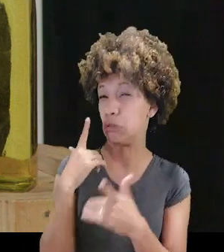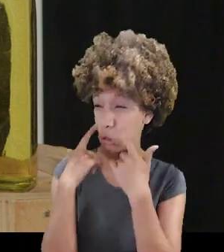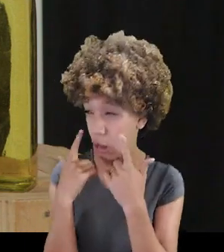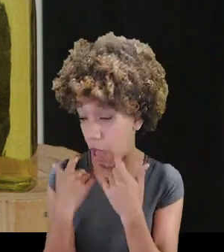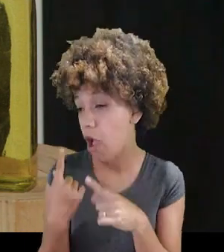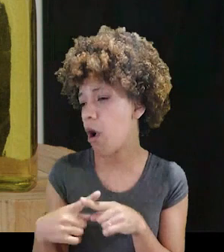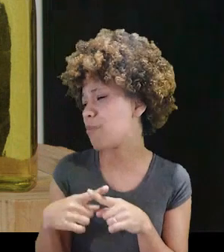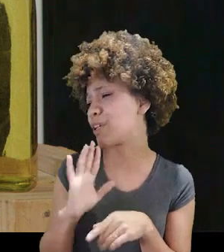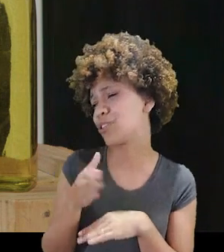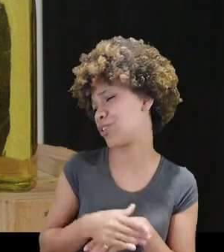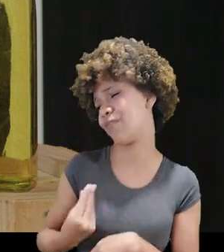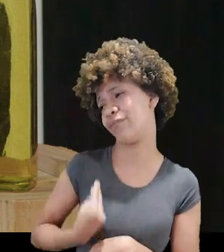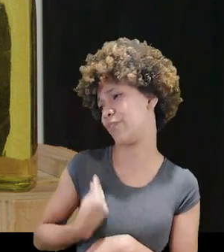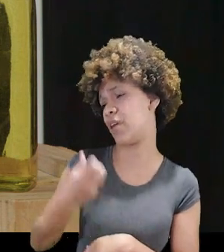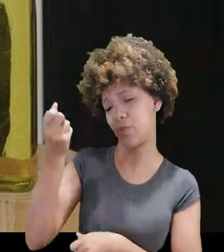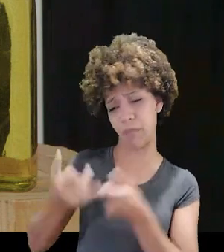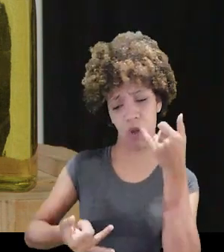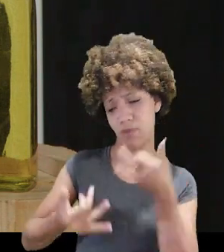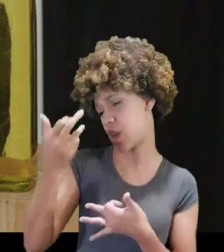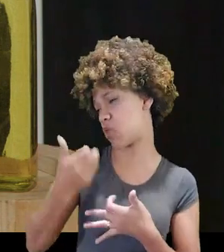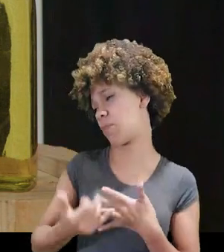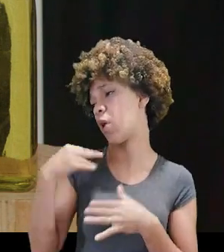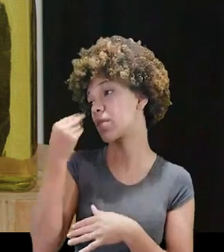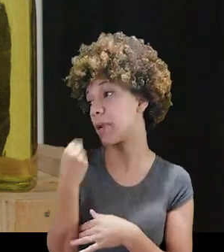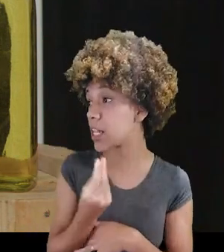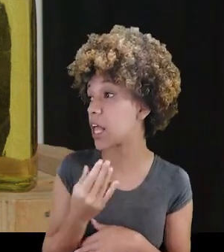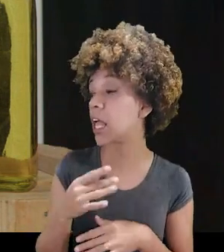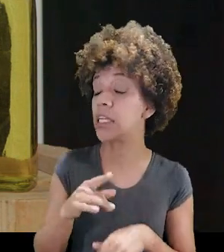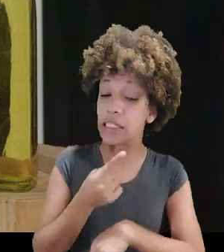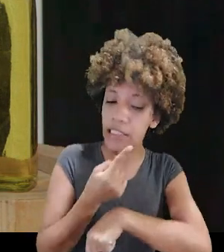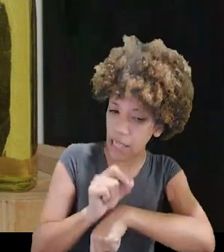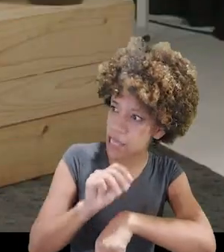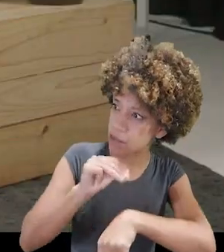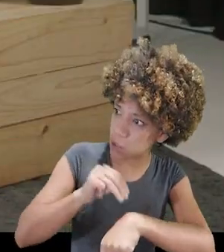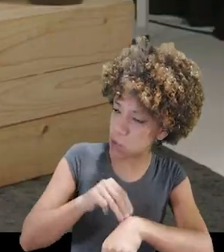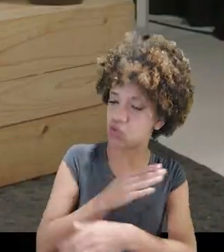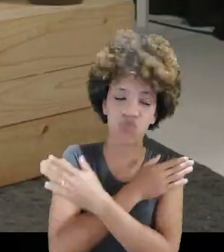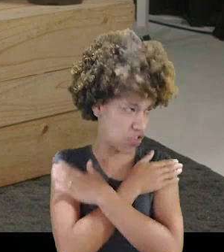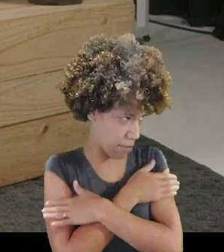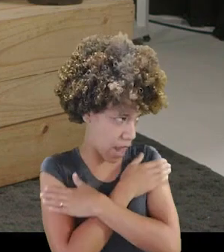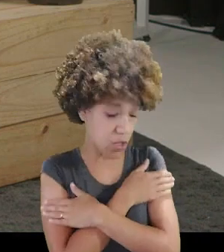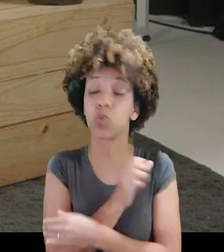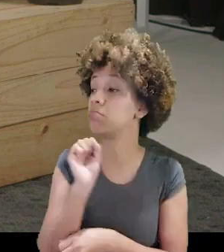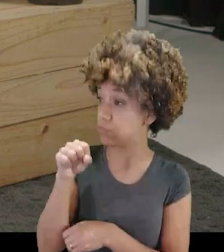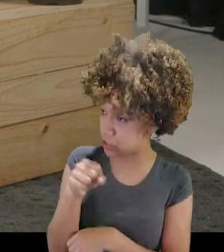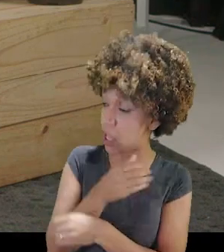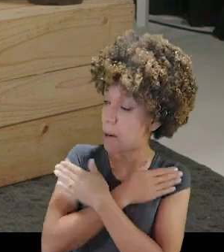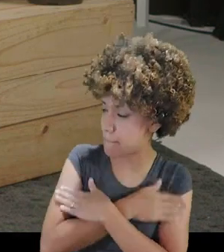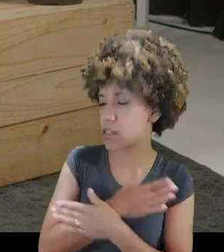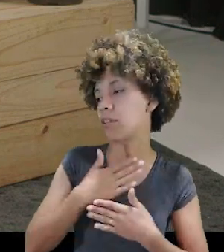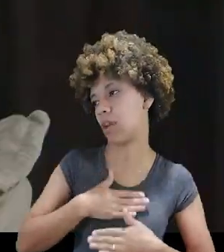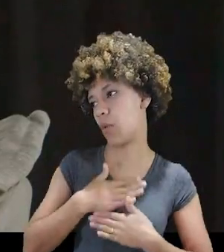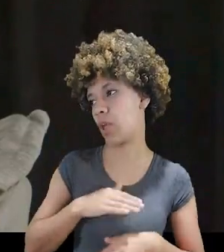melancólica, porque ela já passou, ela já falou por muitas coisas, e nós temos esses dez minutos para deixar de abraços,